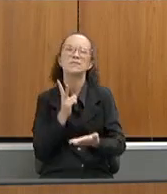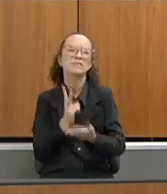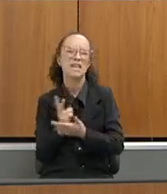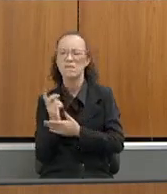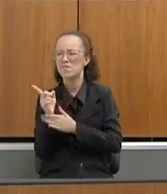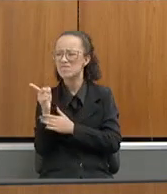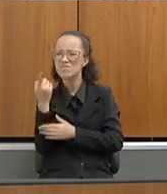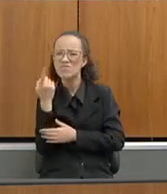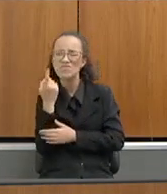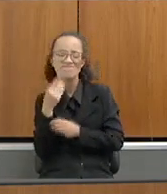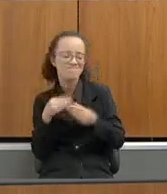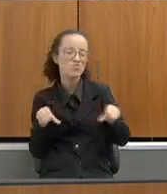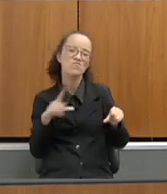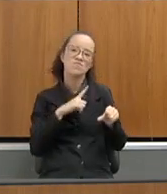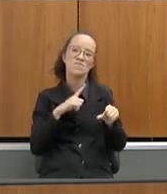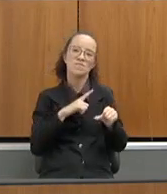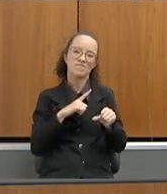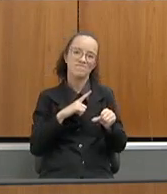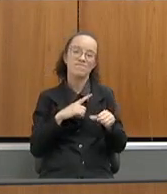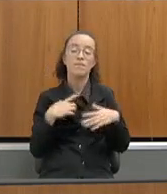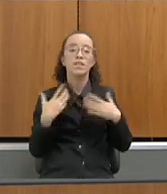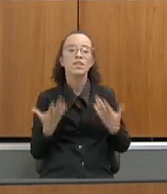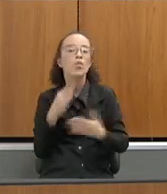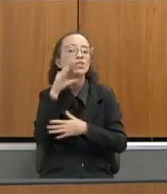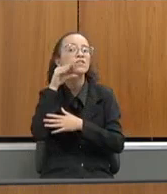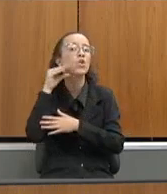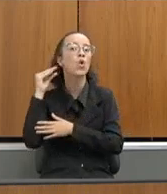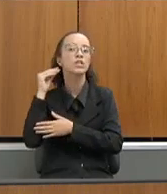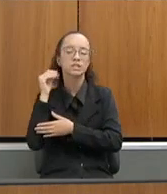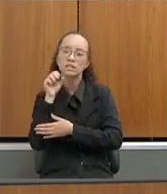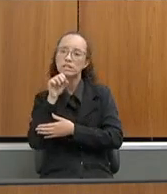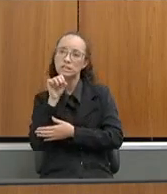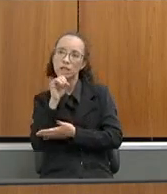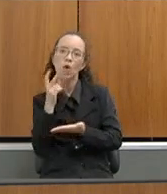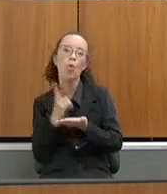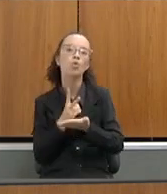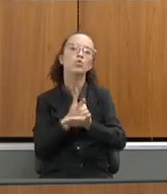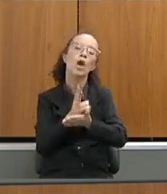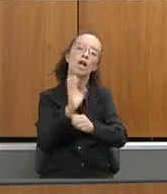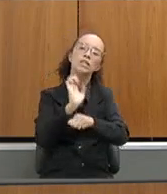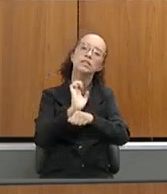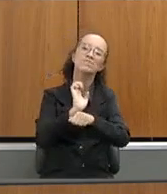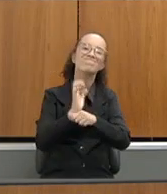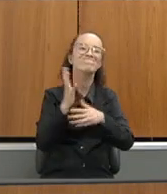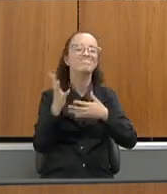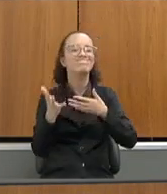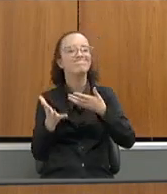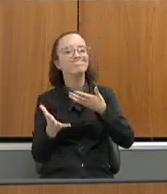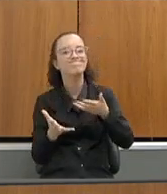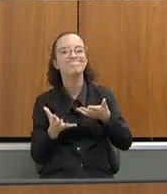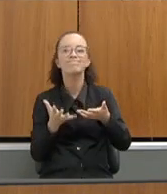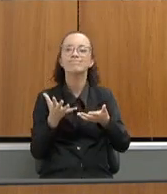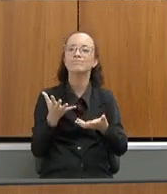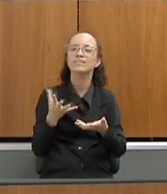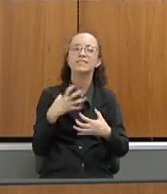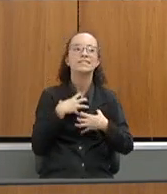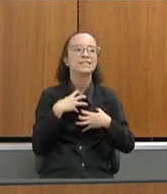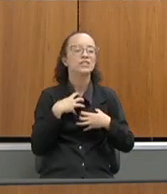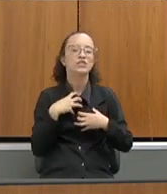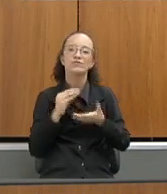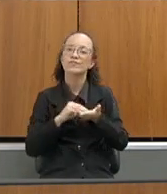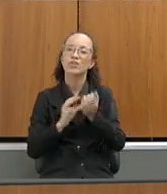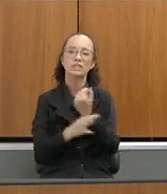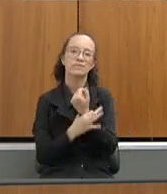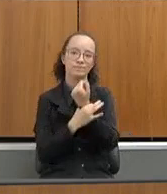chegar. Enfim, a situação desses servidores que permaneceram no Estado se tornaram uma situação de certa instabilidade.